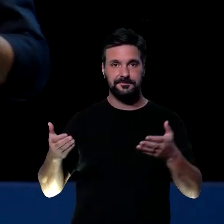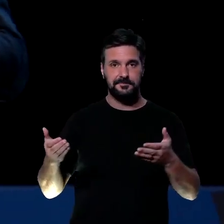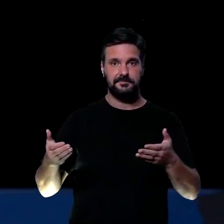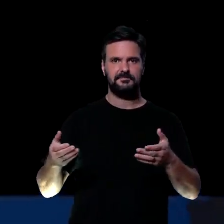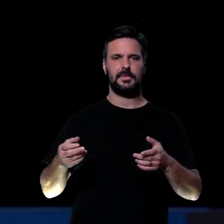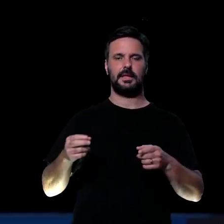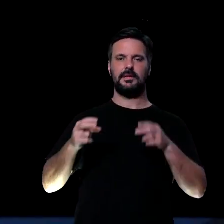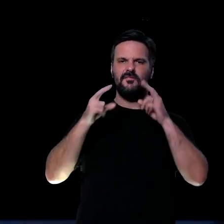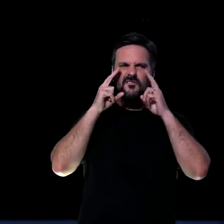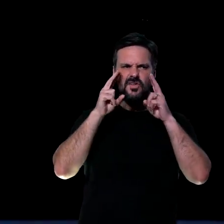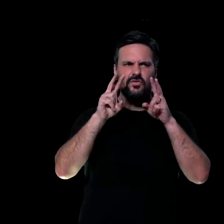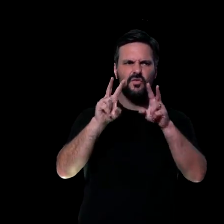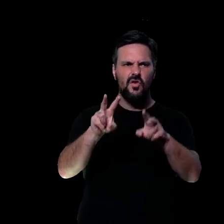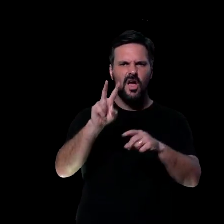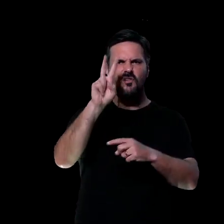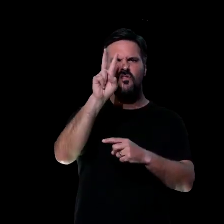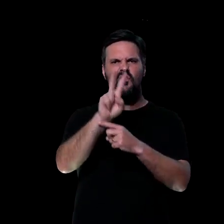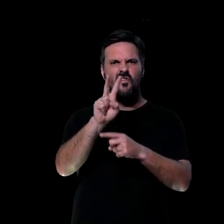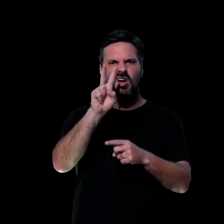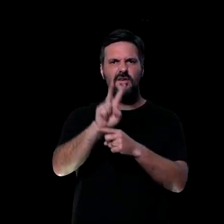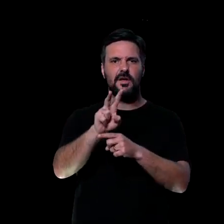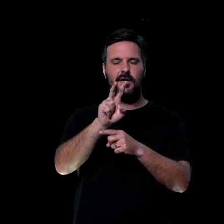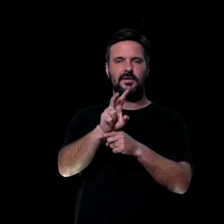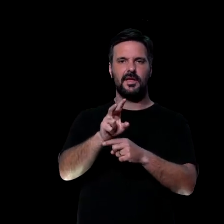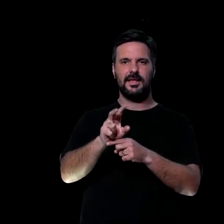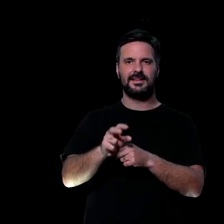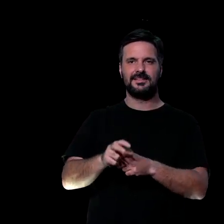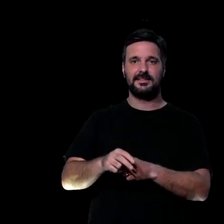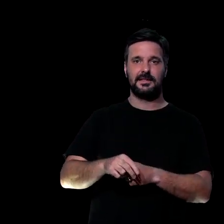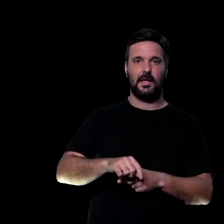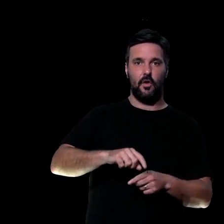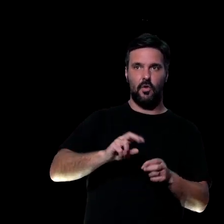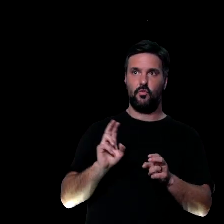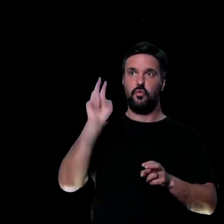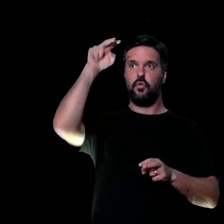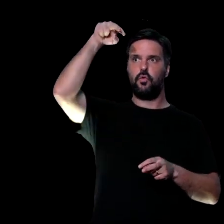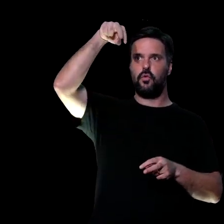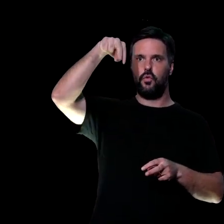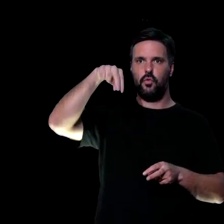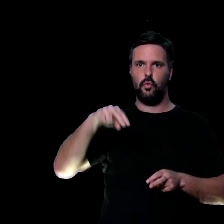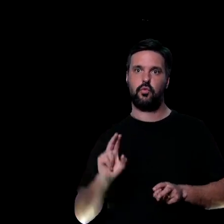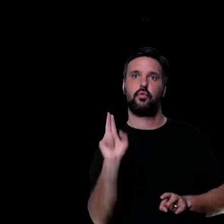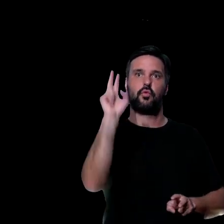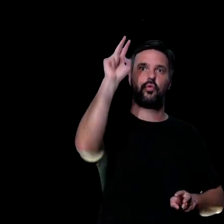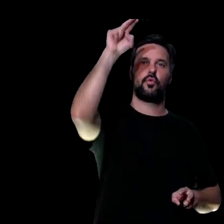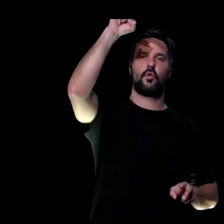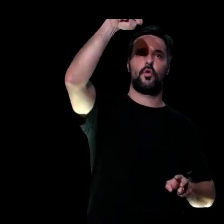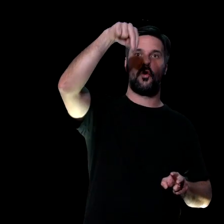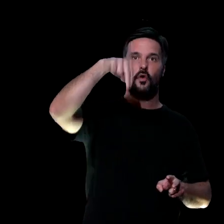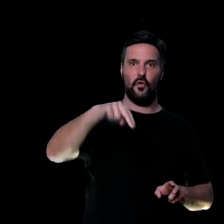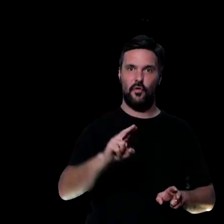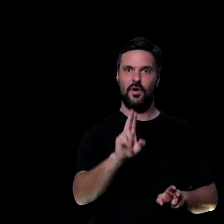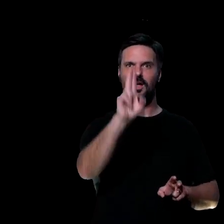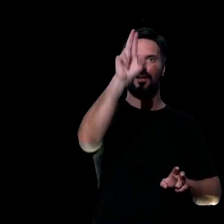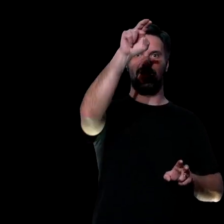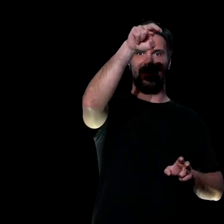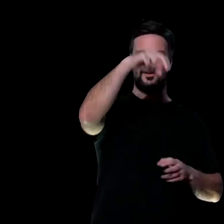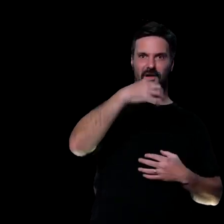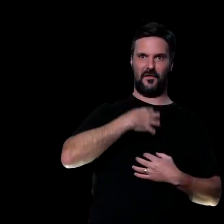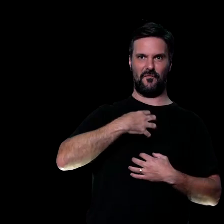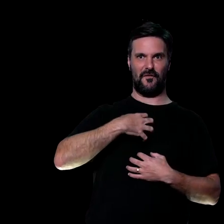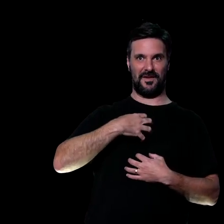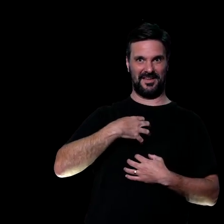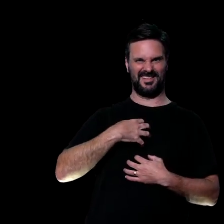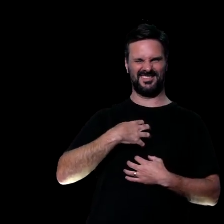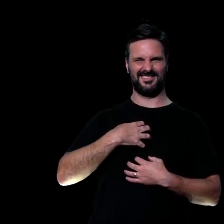tenho que vigiar o tempo todo porque eu oscilo, sabe? Sabe montanha-russa? Quem é assim também? Levanta a mão aí, eu estou confessando, beleza, não estou sozinho.